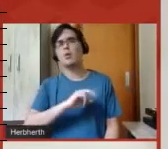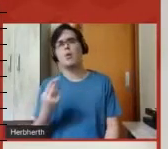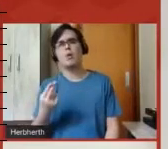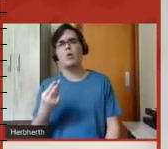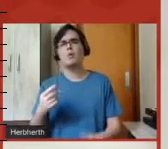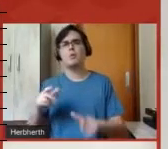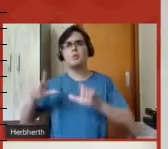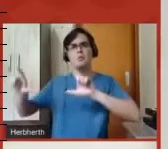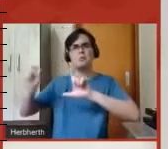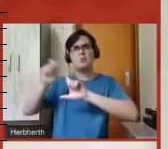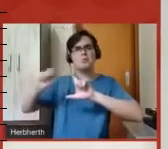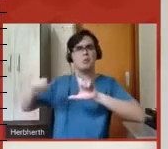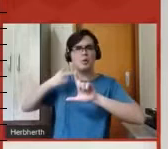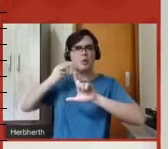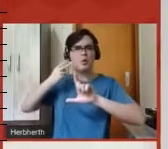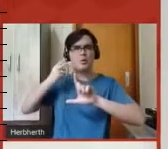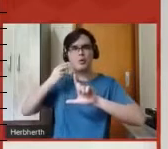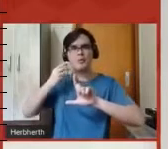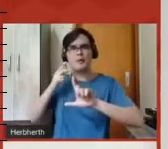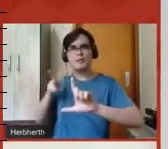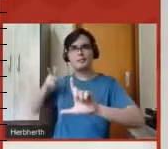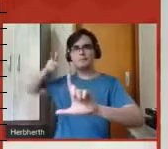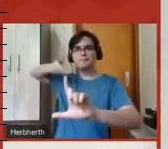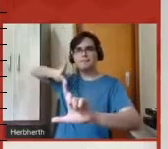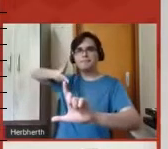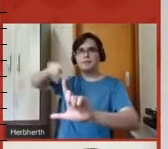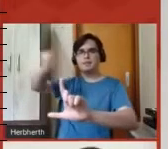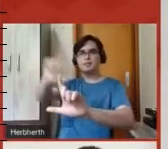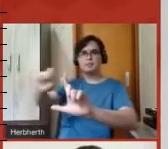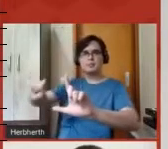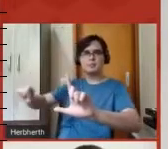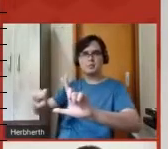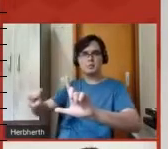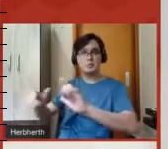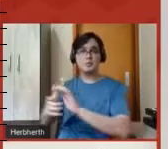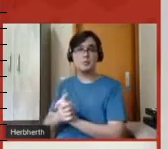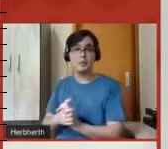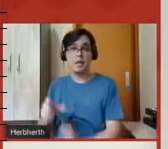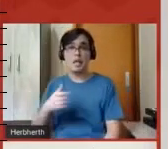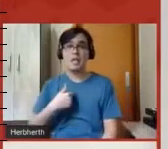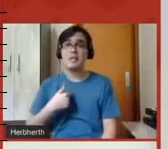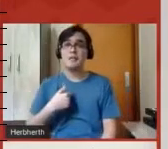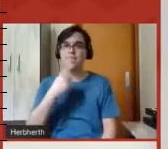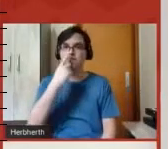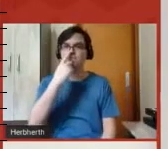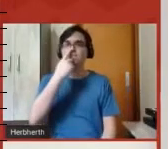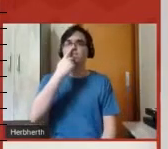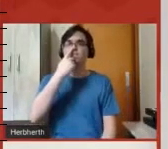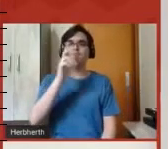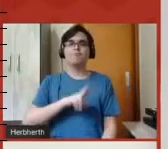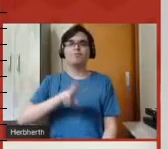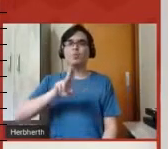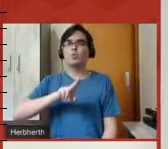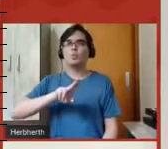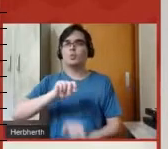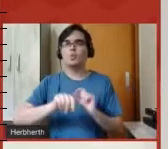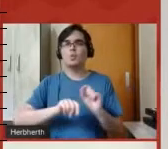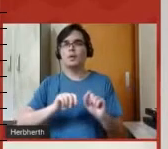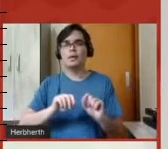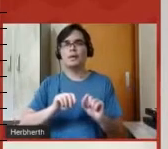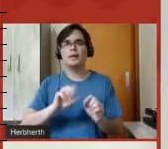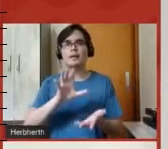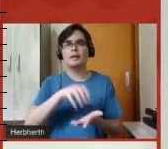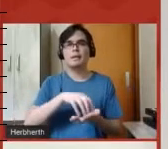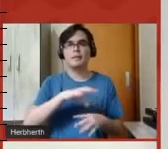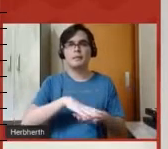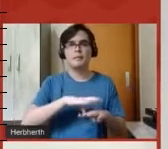para a lousa, escrevia na lousa. Eu gostei muito de utilizar o que a gente chama lá no DM de técnica